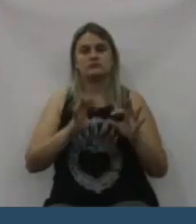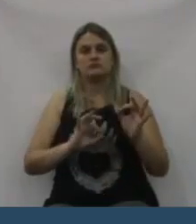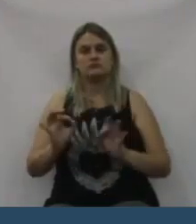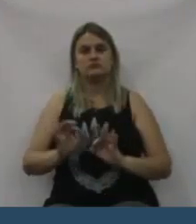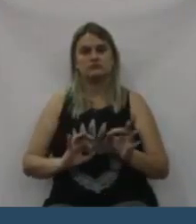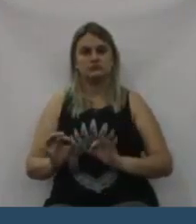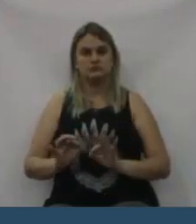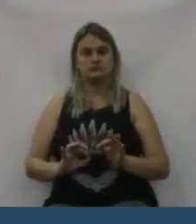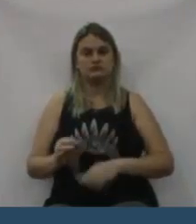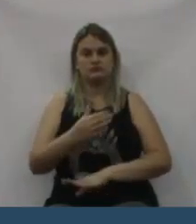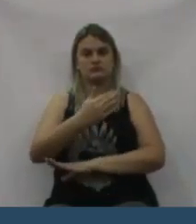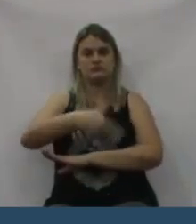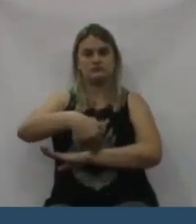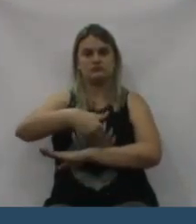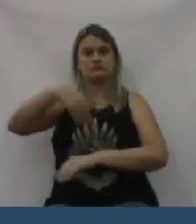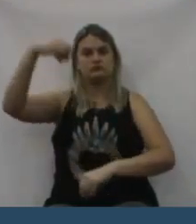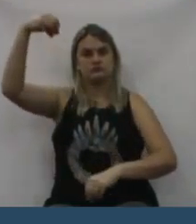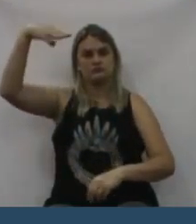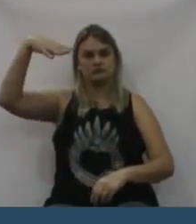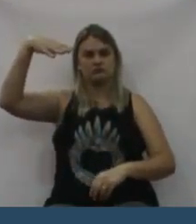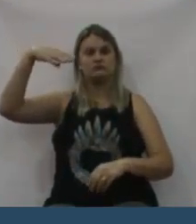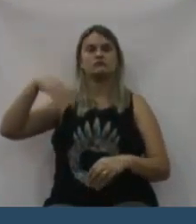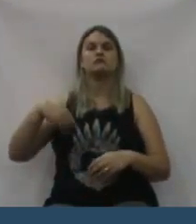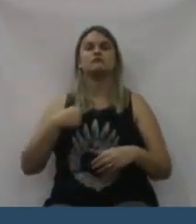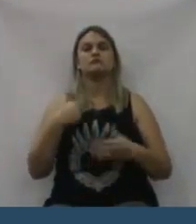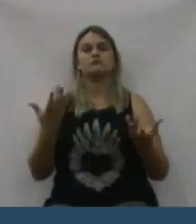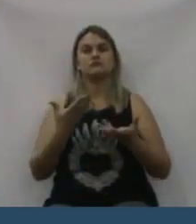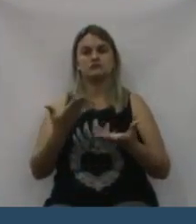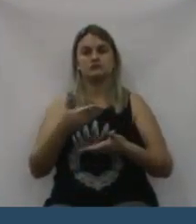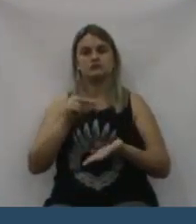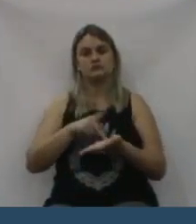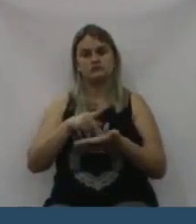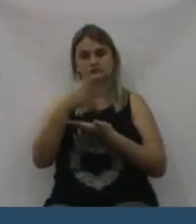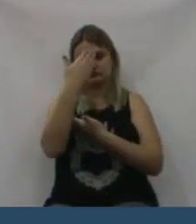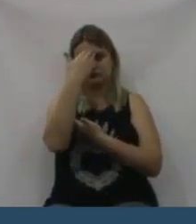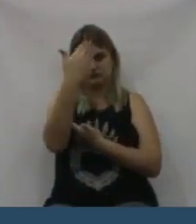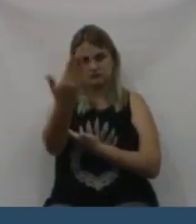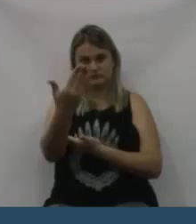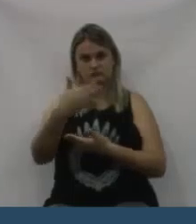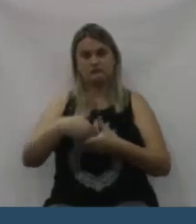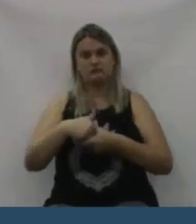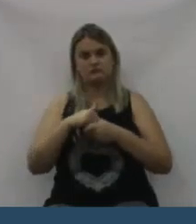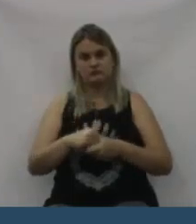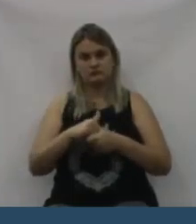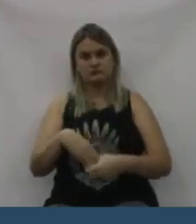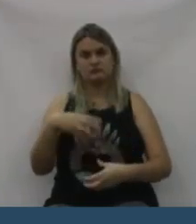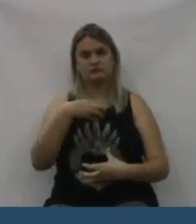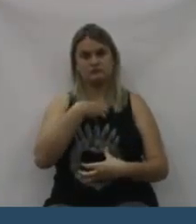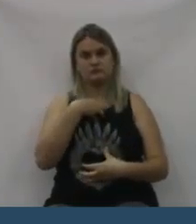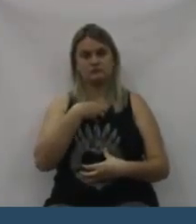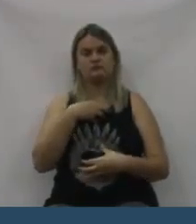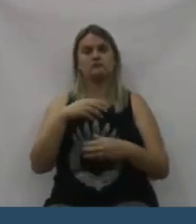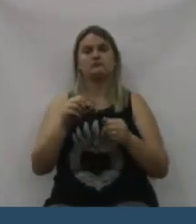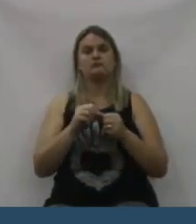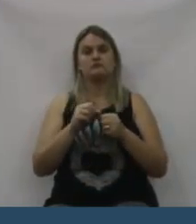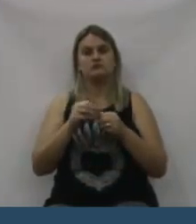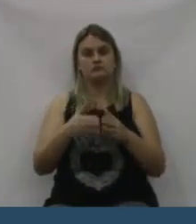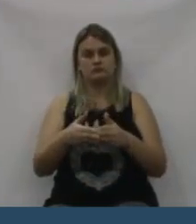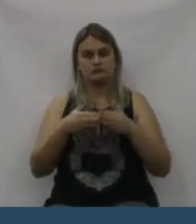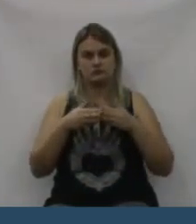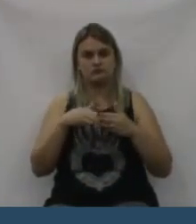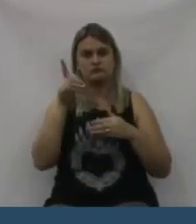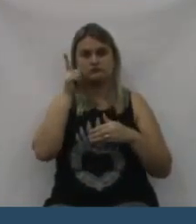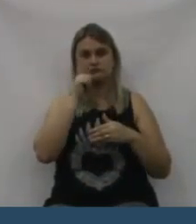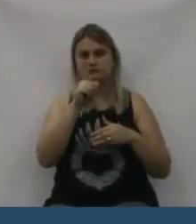com a pavimentação que vai ter e com a situação onde vai ser implantada também, na lateral da